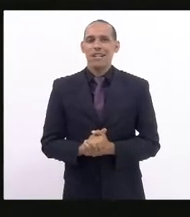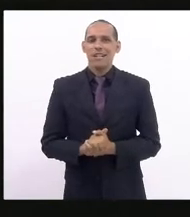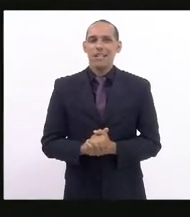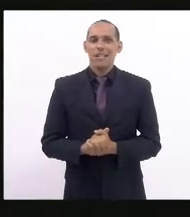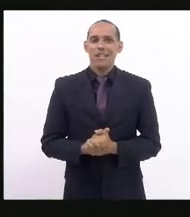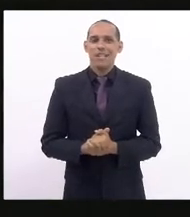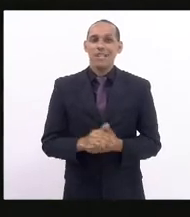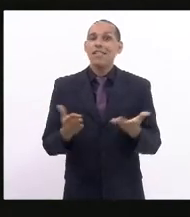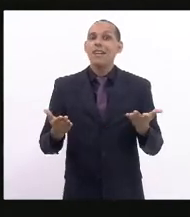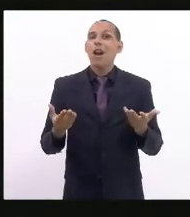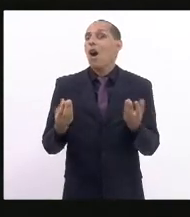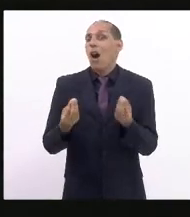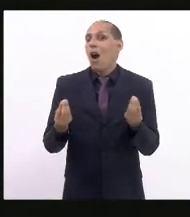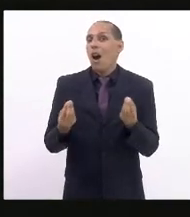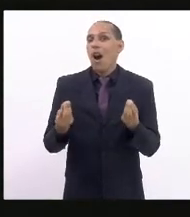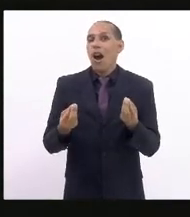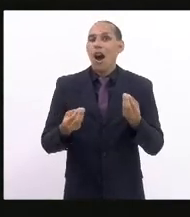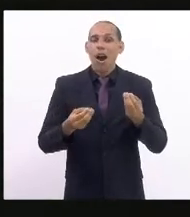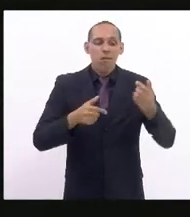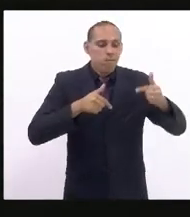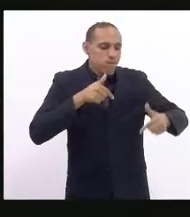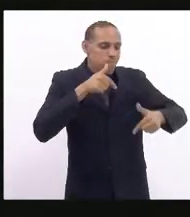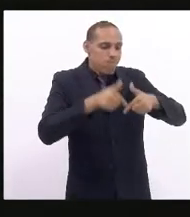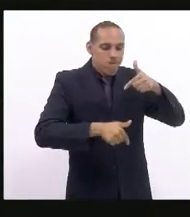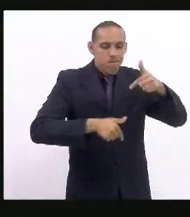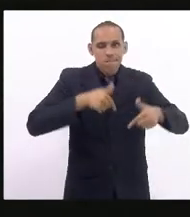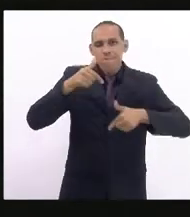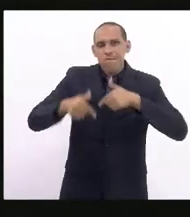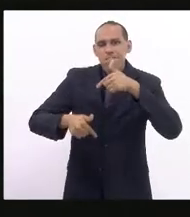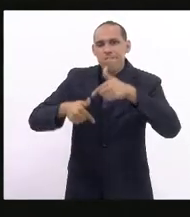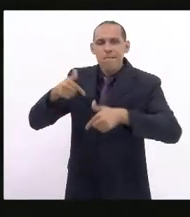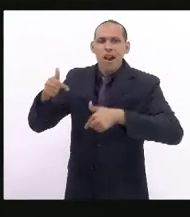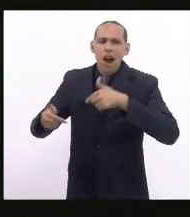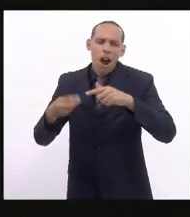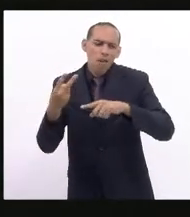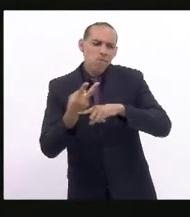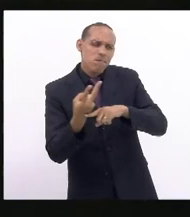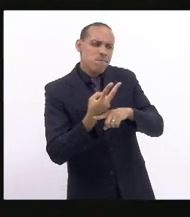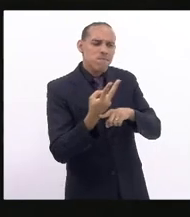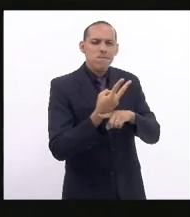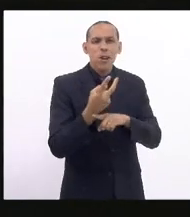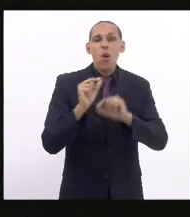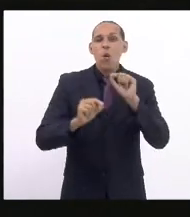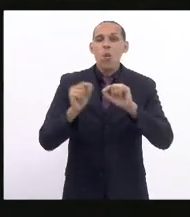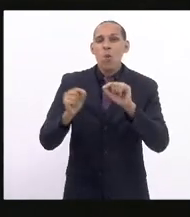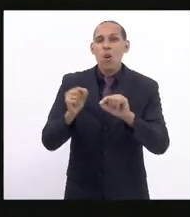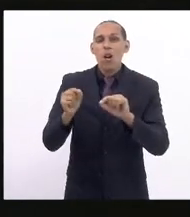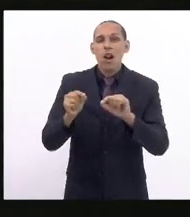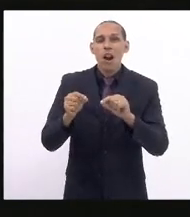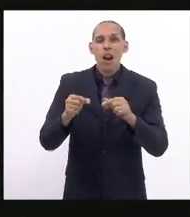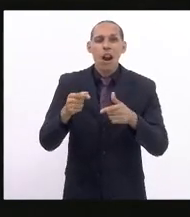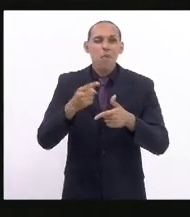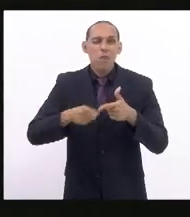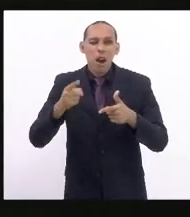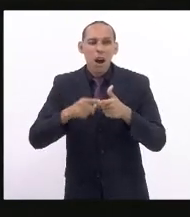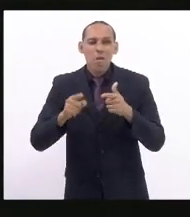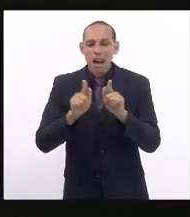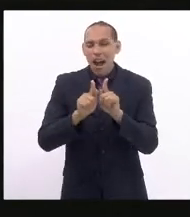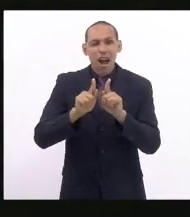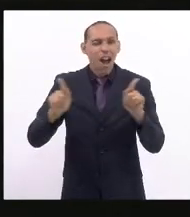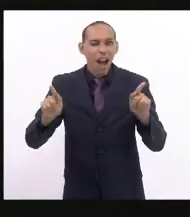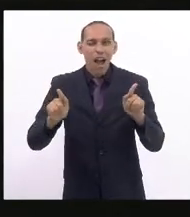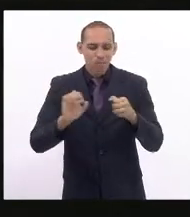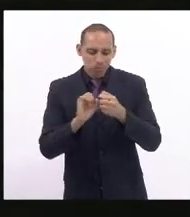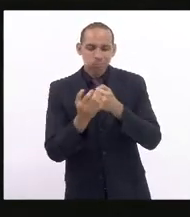exercício das suas funções buscando solução para a grave crise da Covid-19.